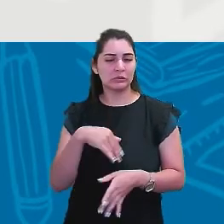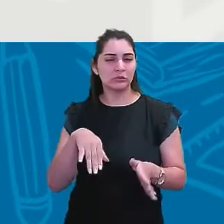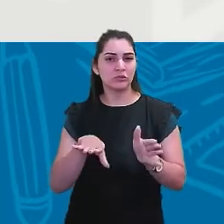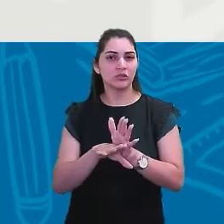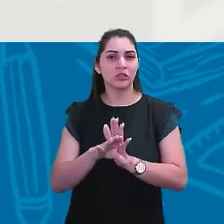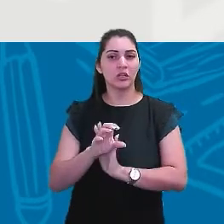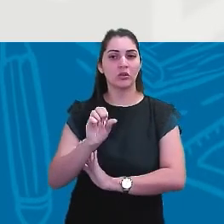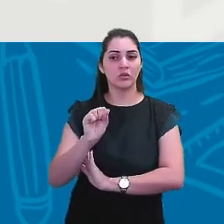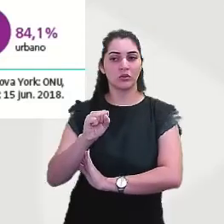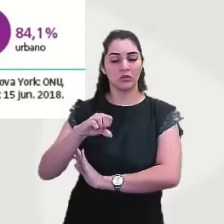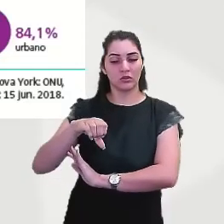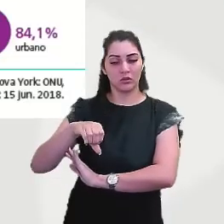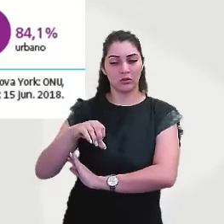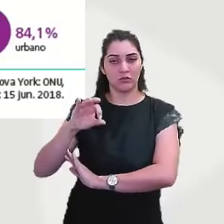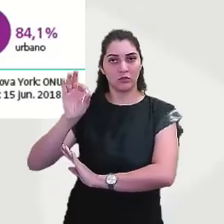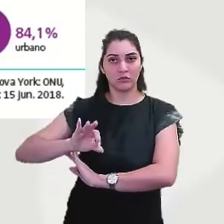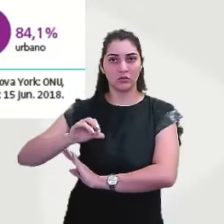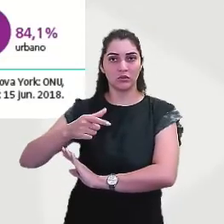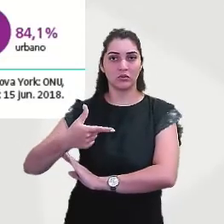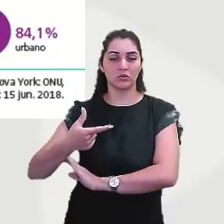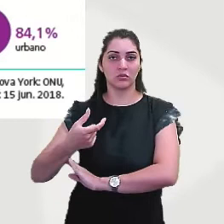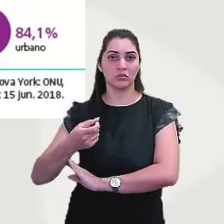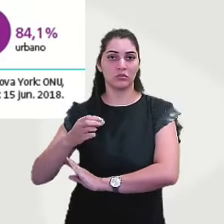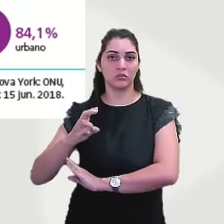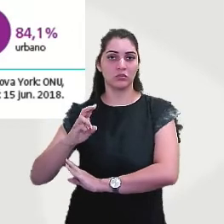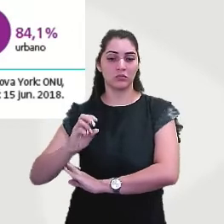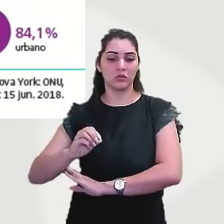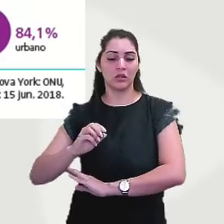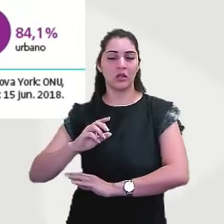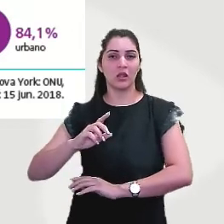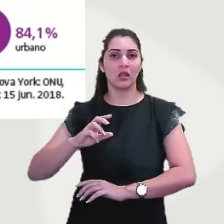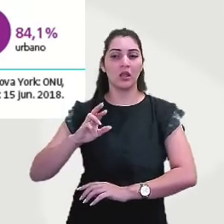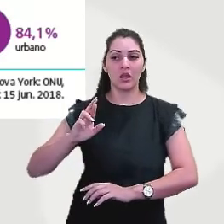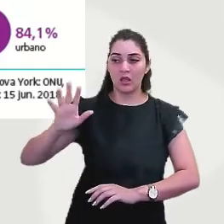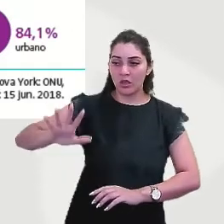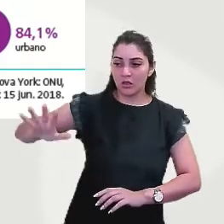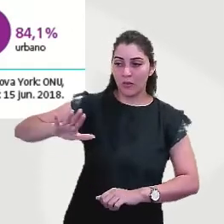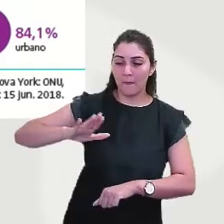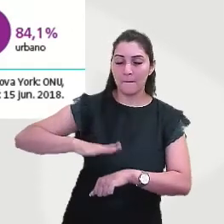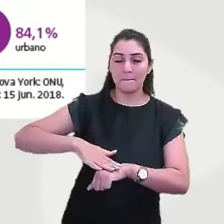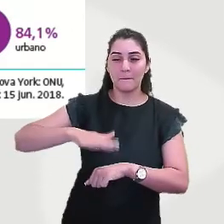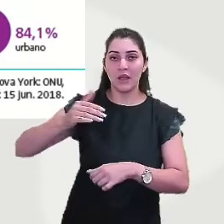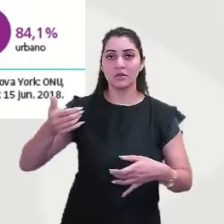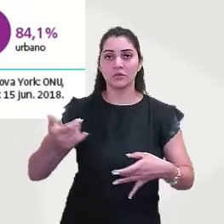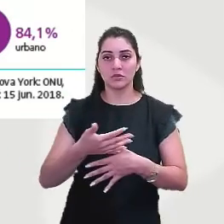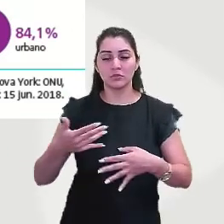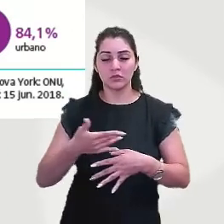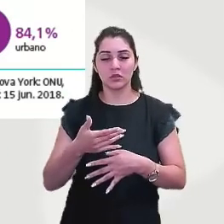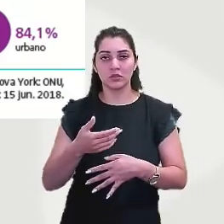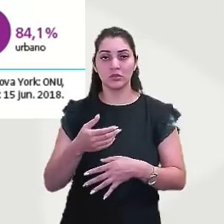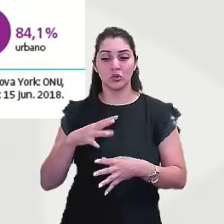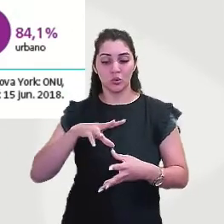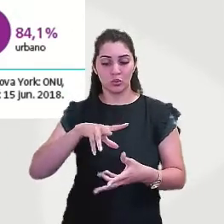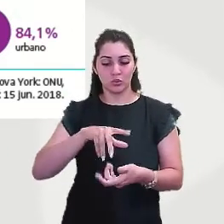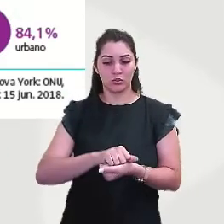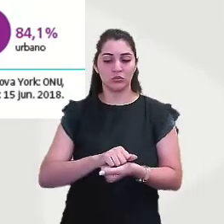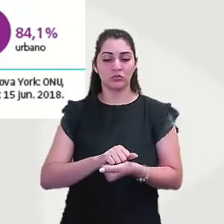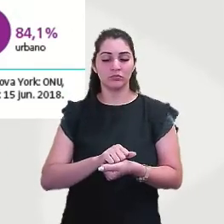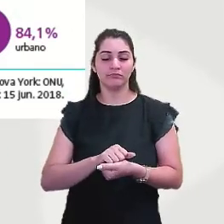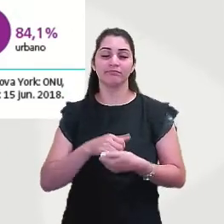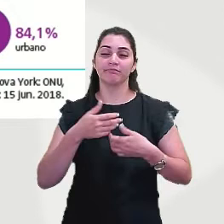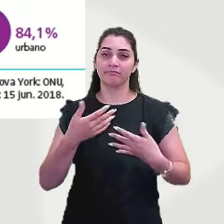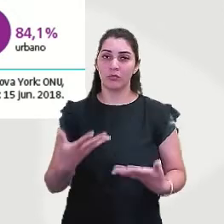2050, que é a região mais urbanizada do mundo. Então, embora tenha sido uma urbanização